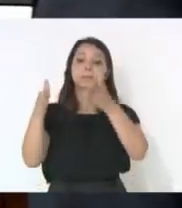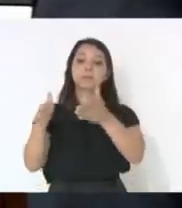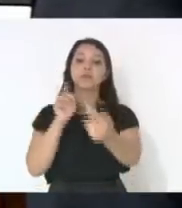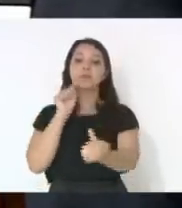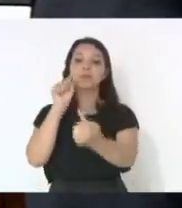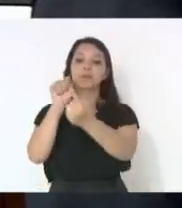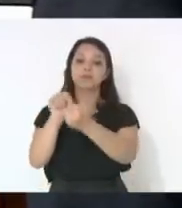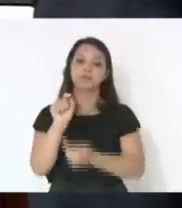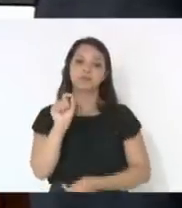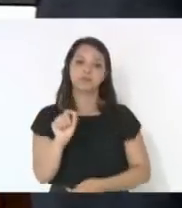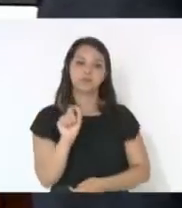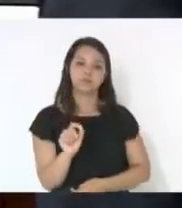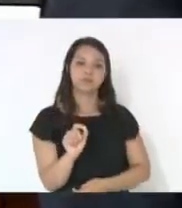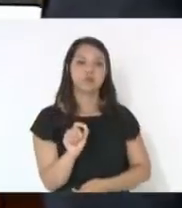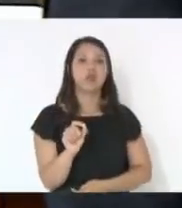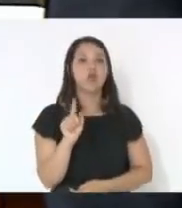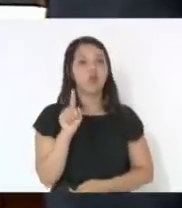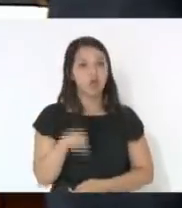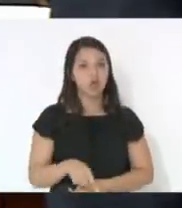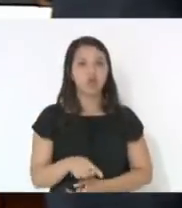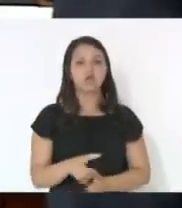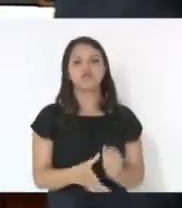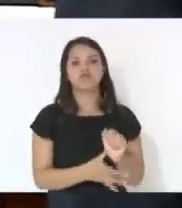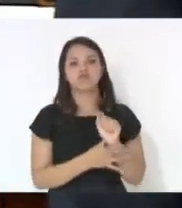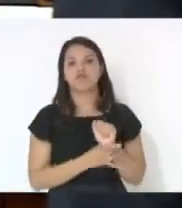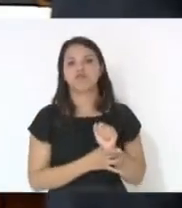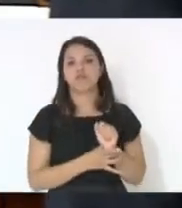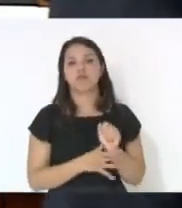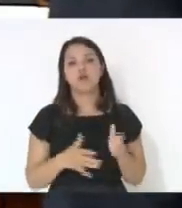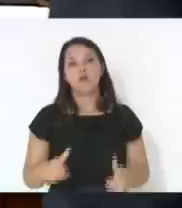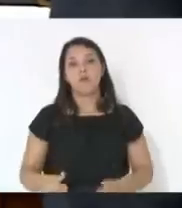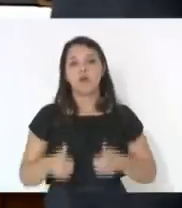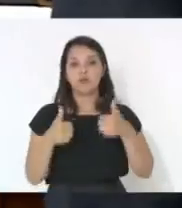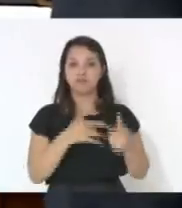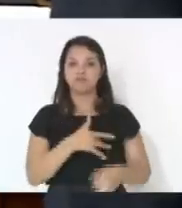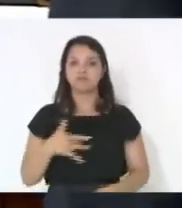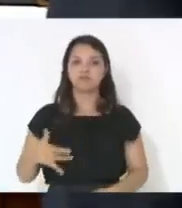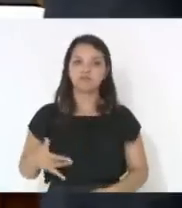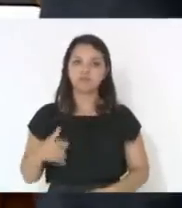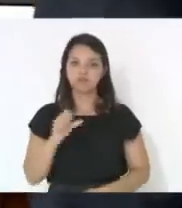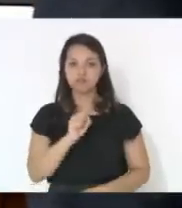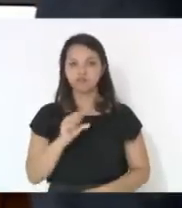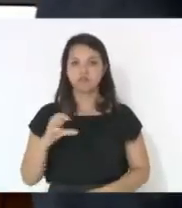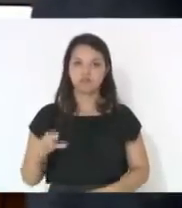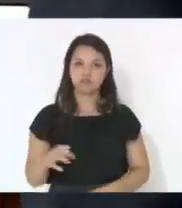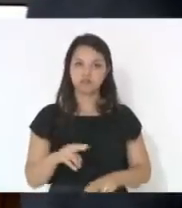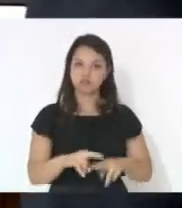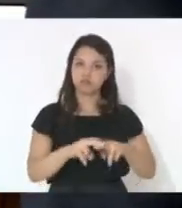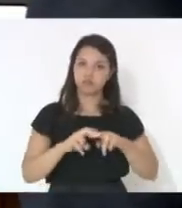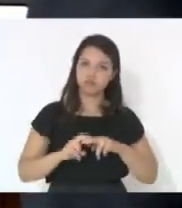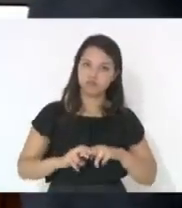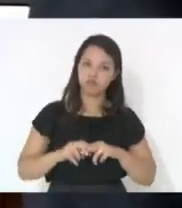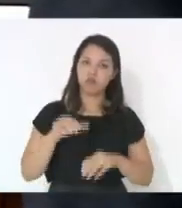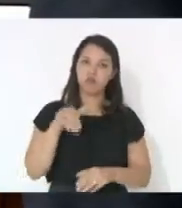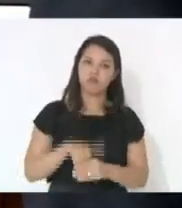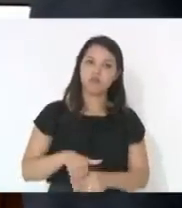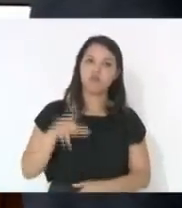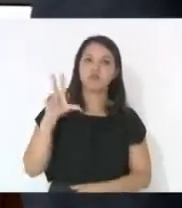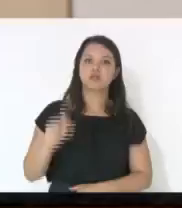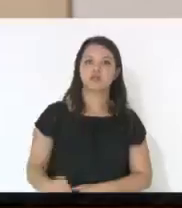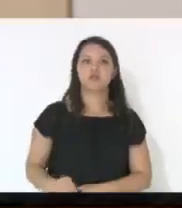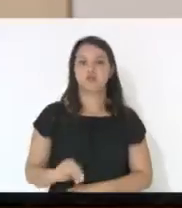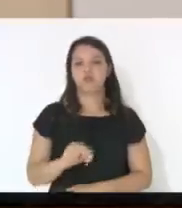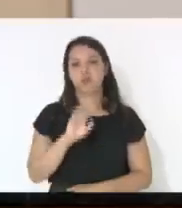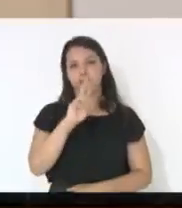é garantir aquilo que deve ser o melhor para a saúde dos catarinenses, portanto, senhor presidente, vamos votar não pela derrubada do veto.